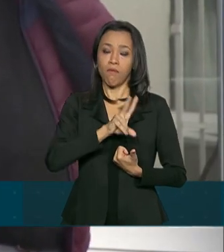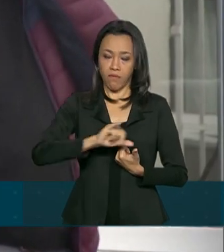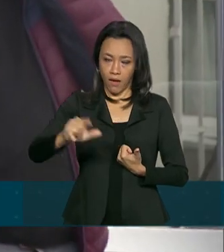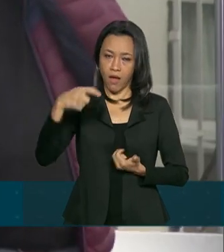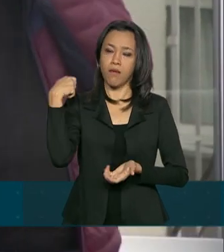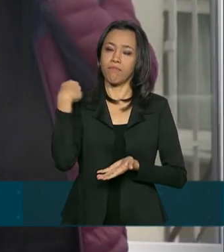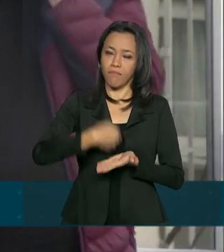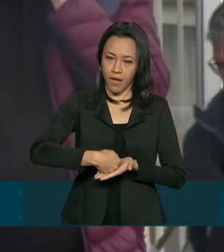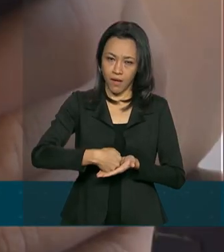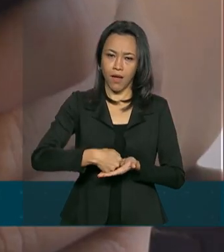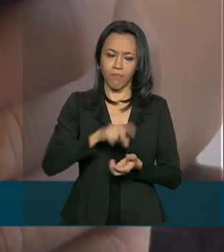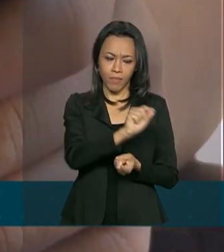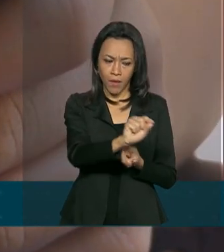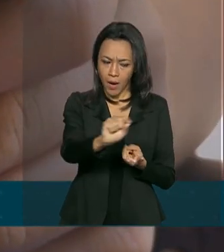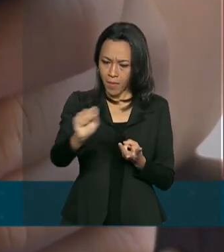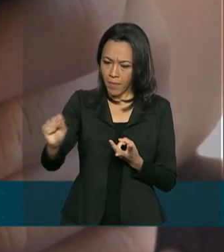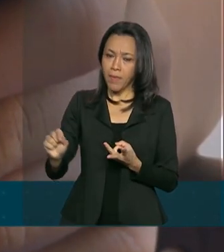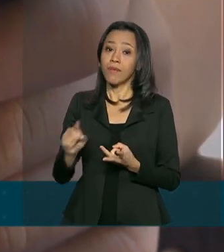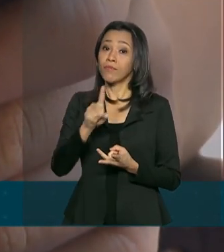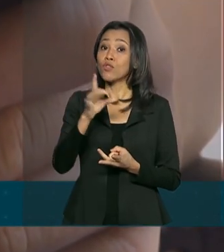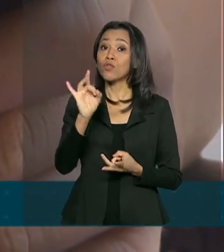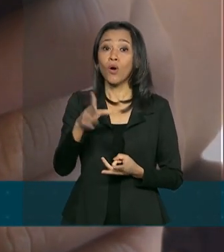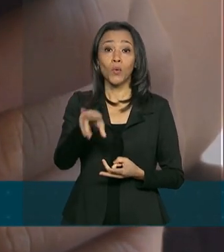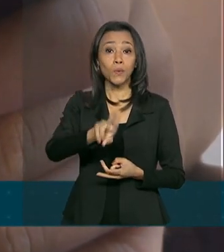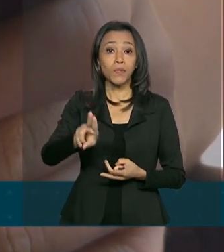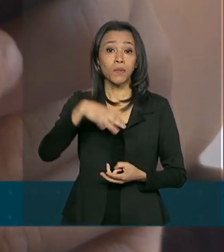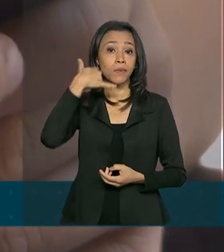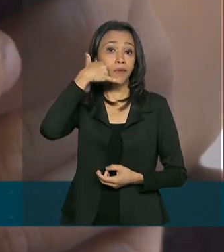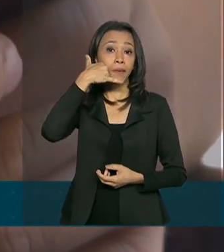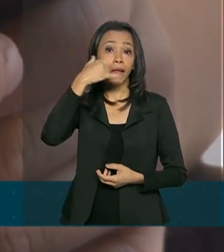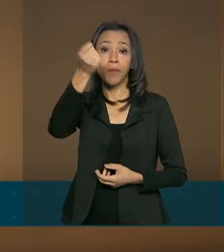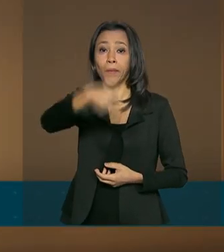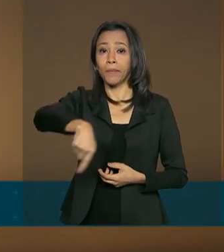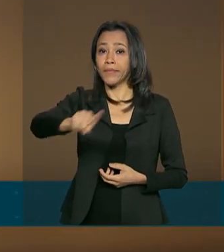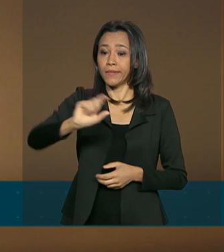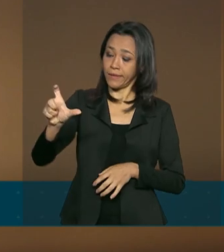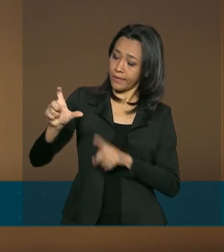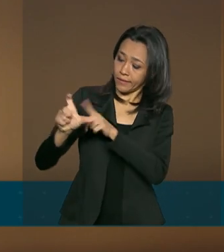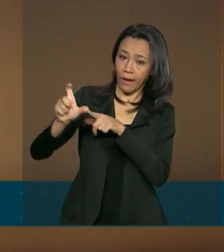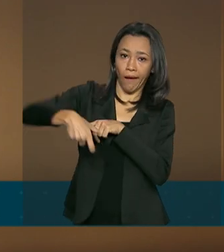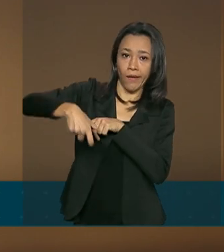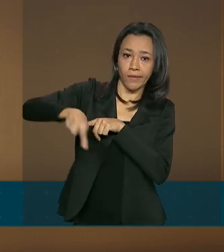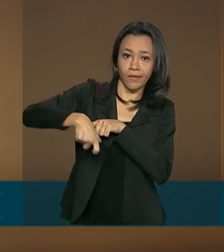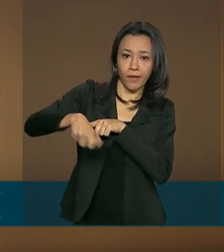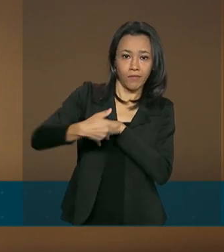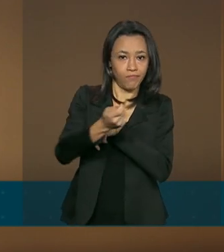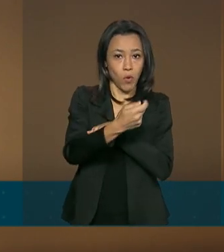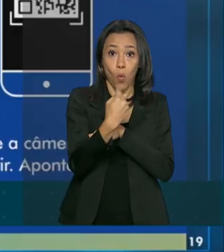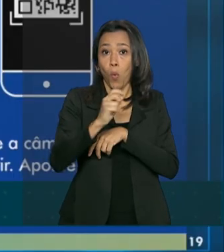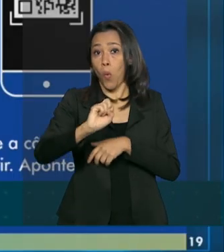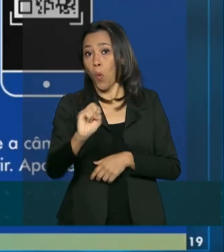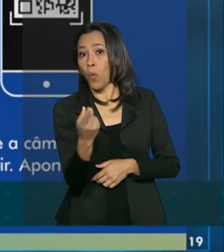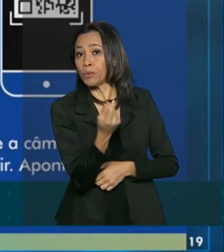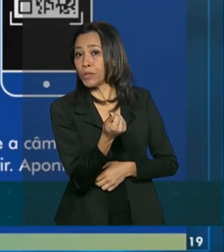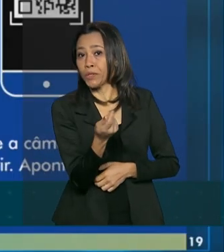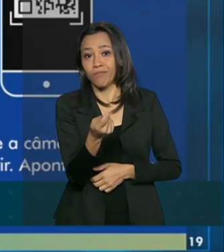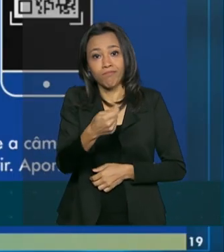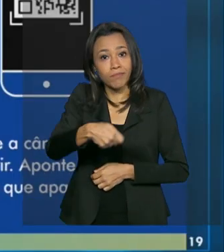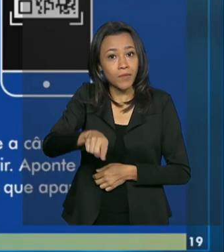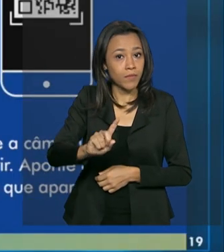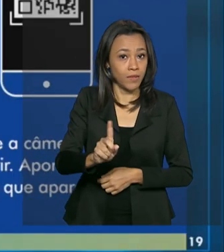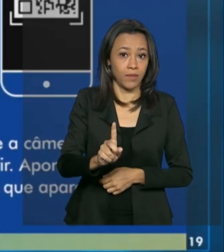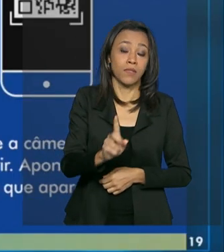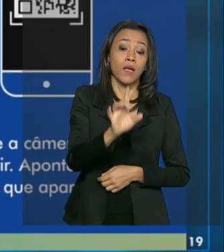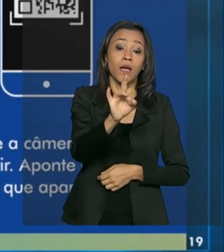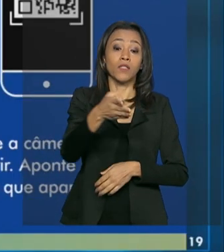pagamentos nesses locais apenas com o celular, sem a necessidade de cartão magnético ou de dinheiro. Para isso, o cliente